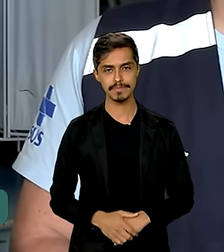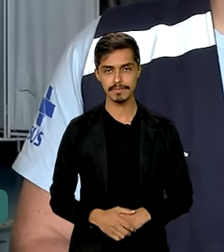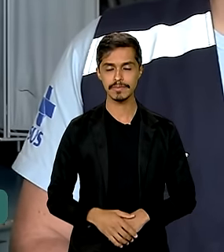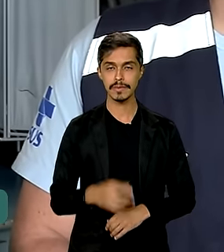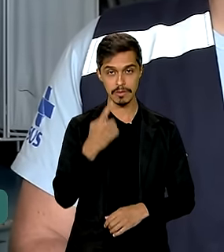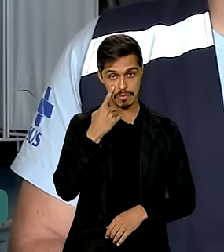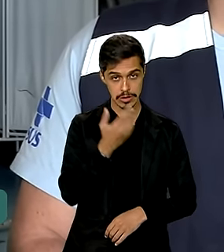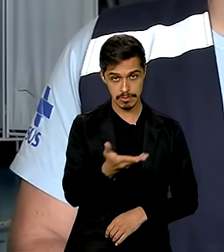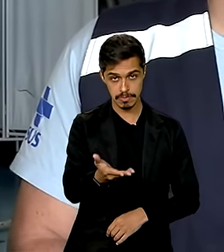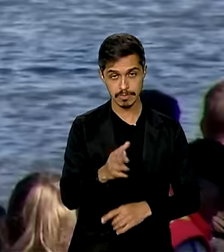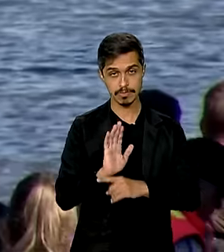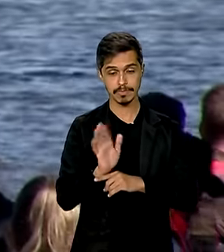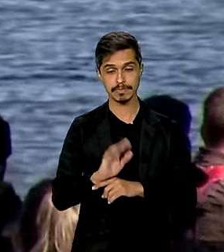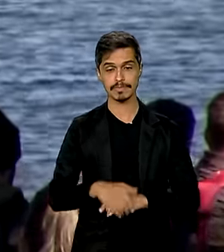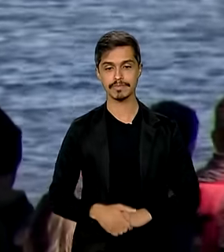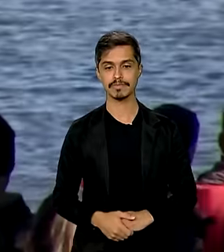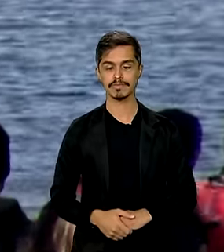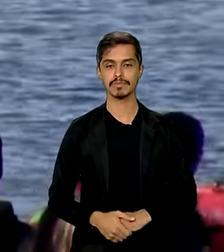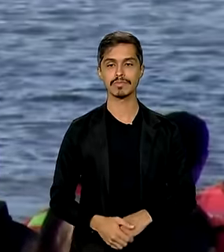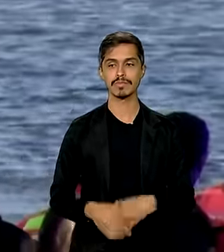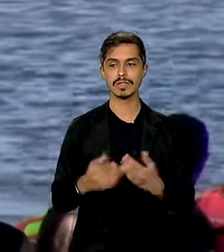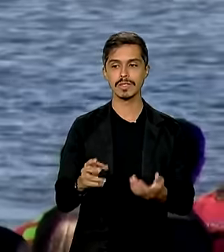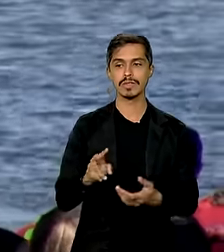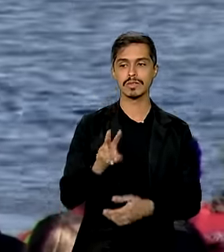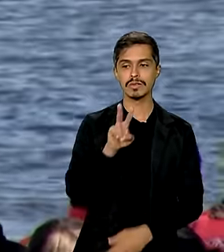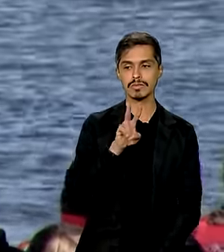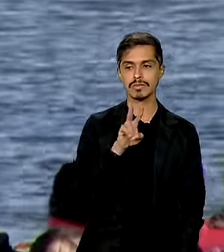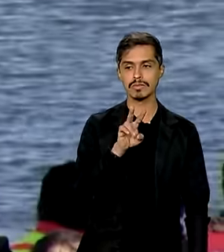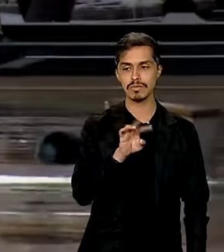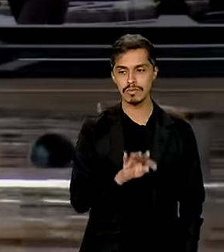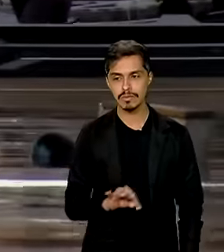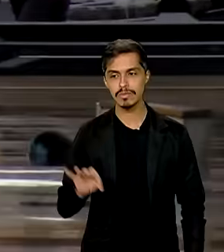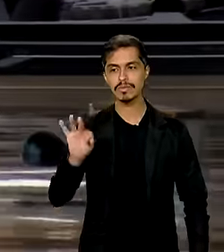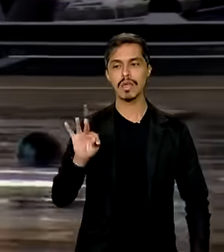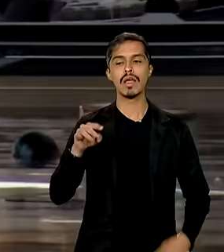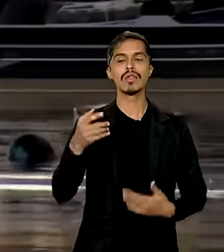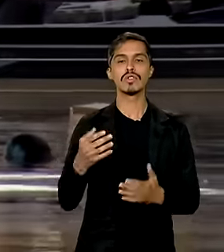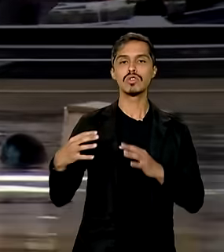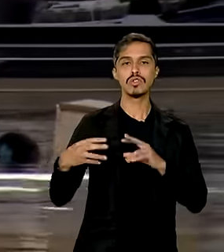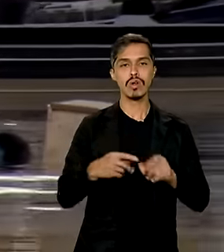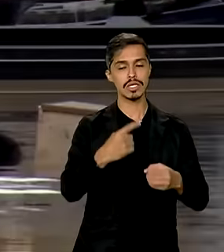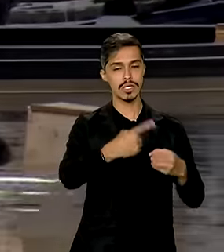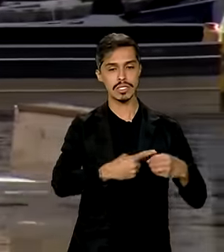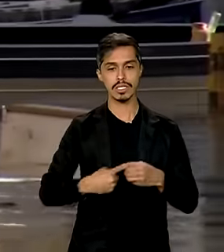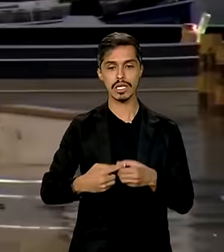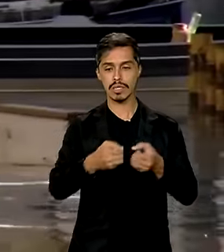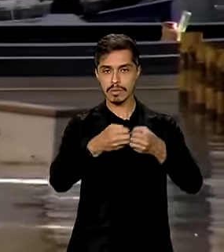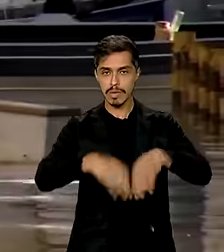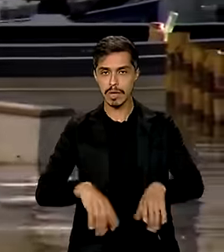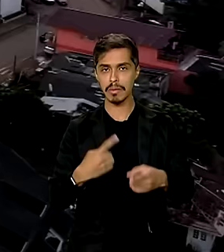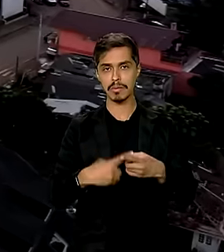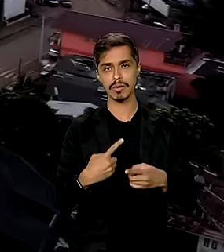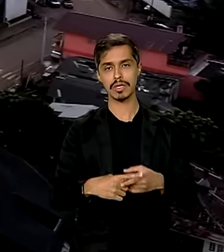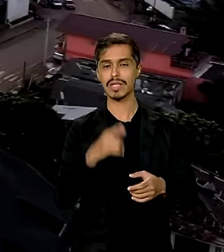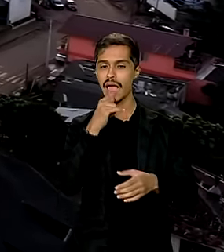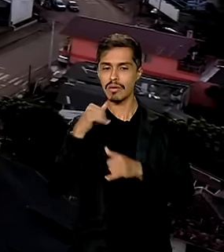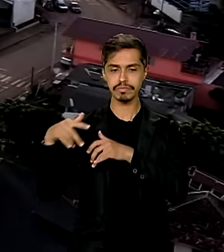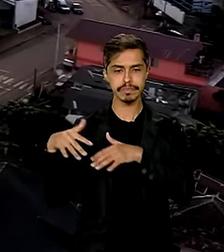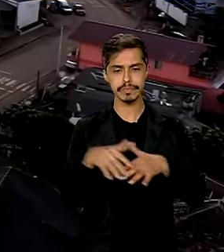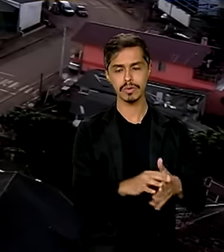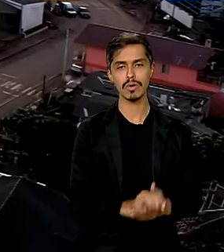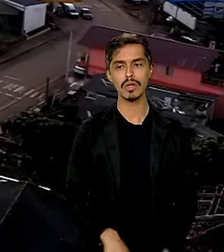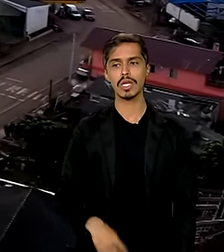Veja na reportagem. No Vale do Taquari, praticamente todas as cidades foram afetadas pelas enchentes. Em